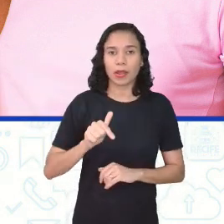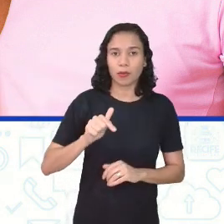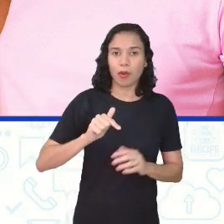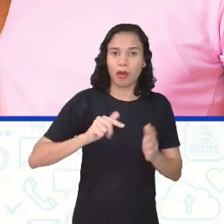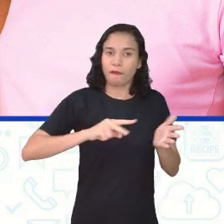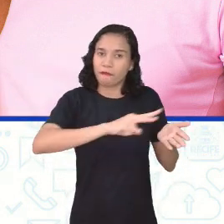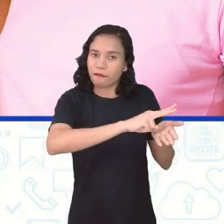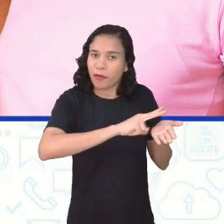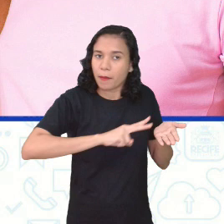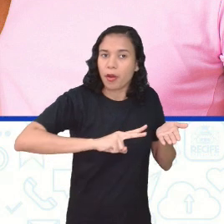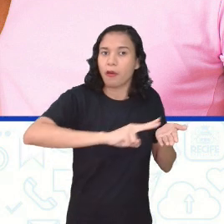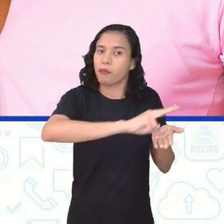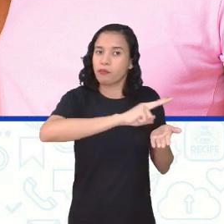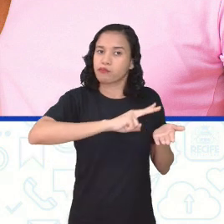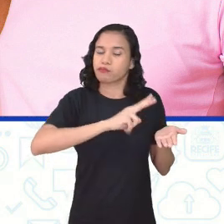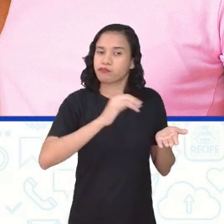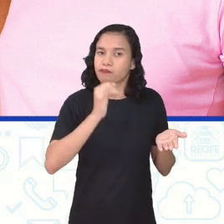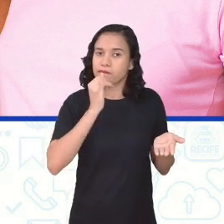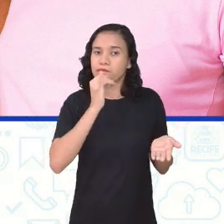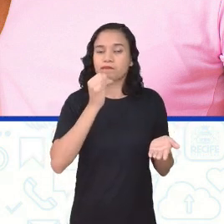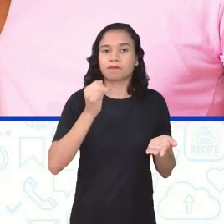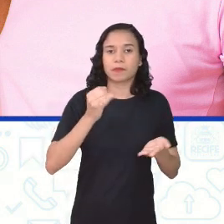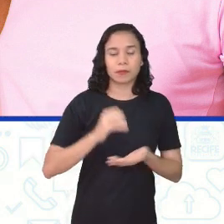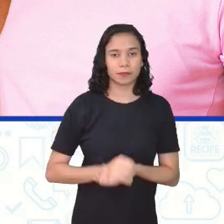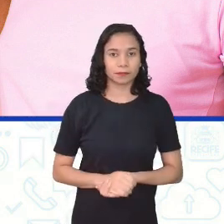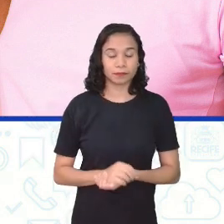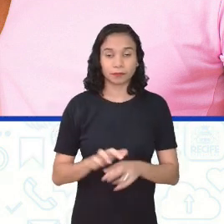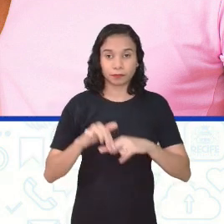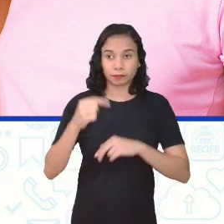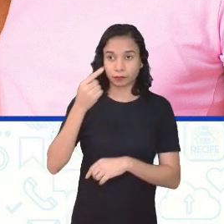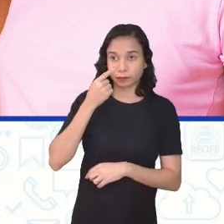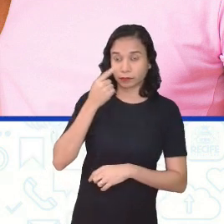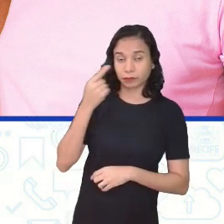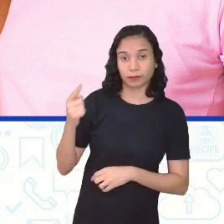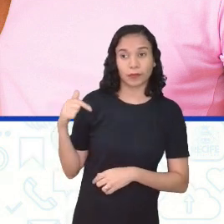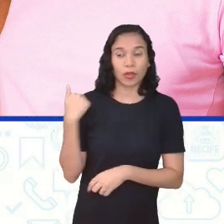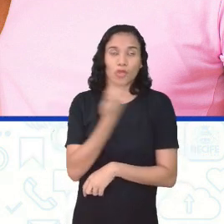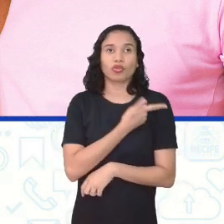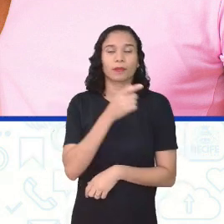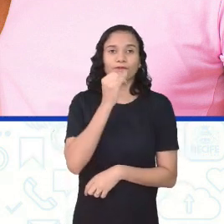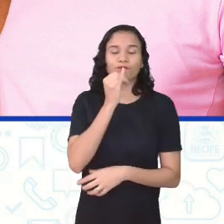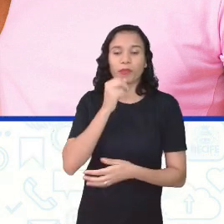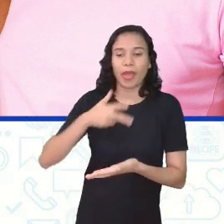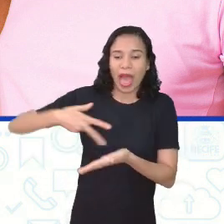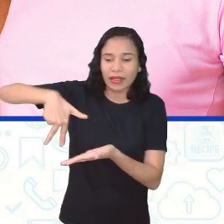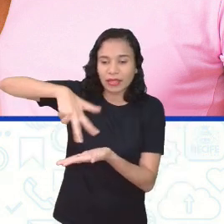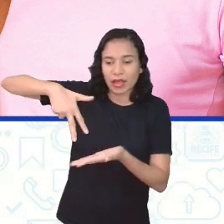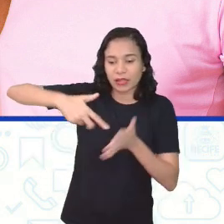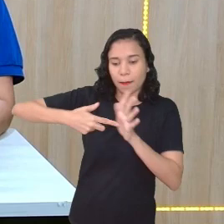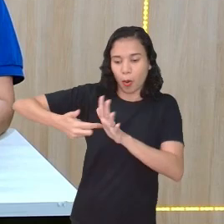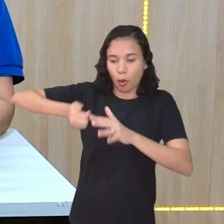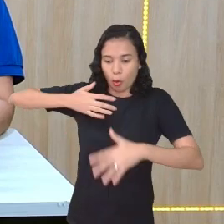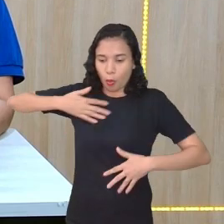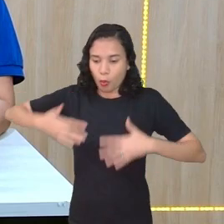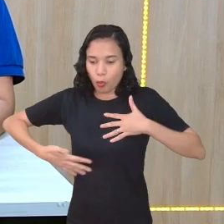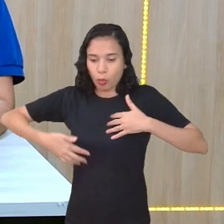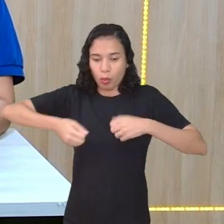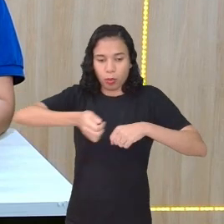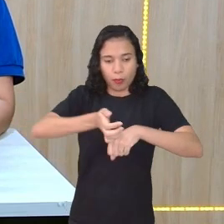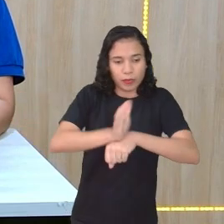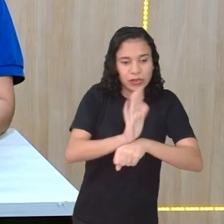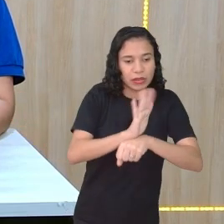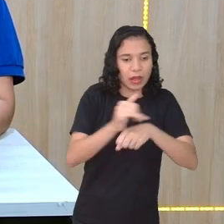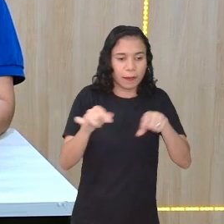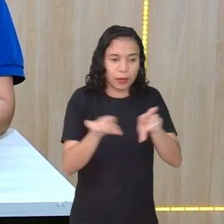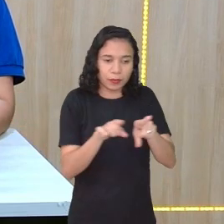por exemplo, né? É, e ó... A gente tem dança, gente tem, né, cinema, a gente tem,